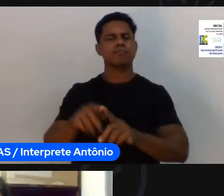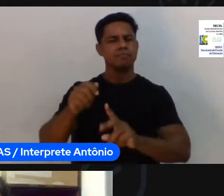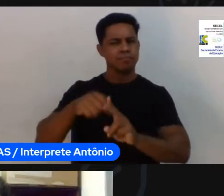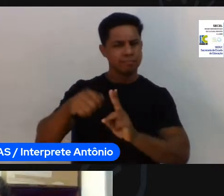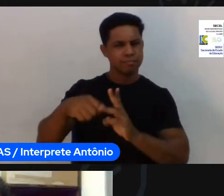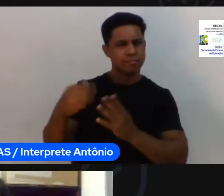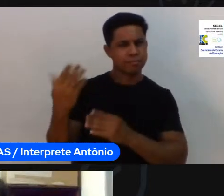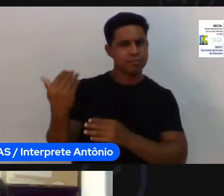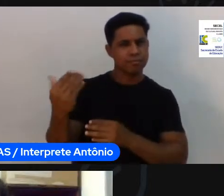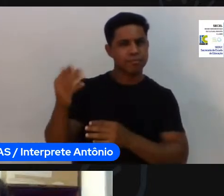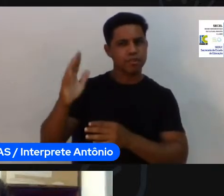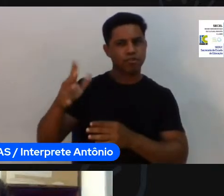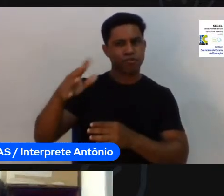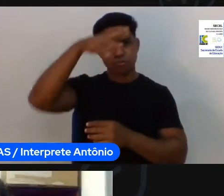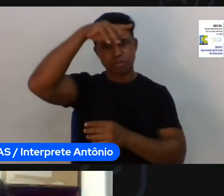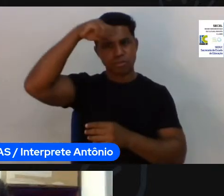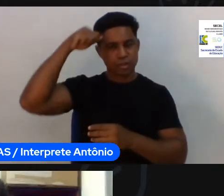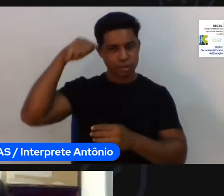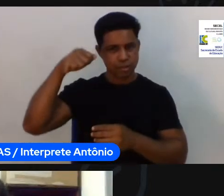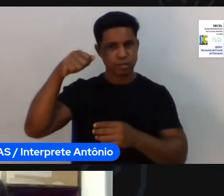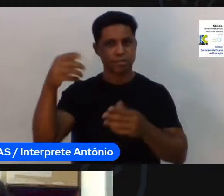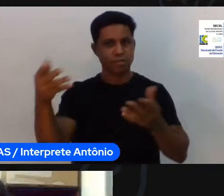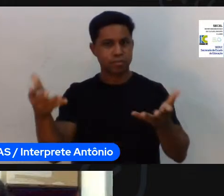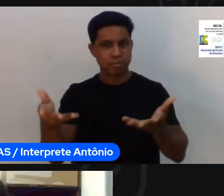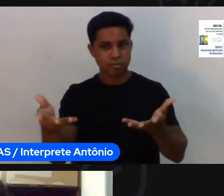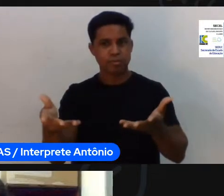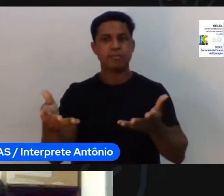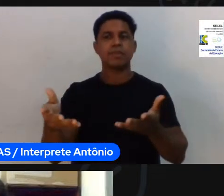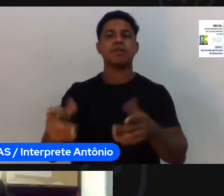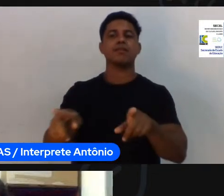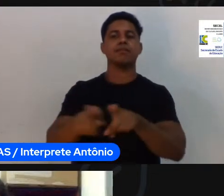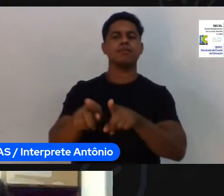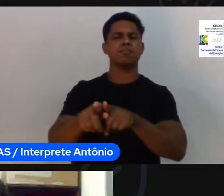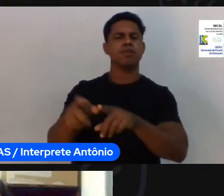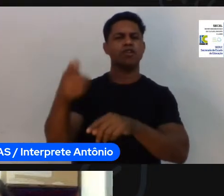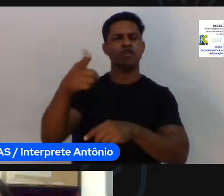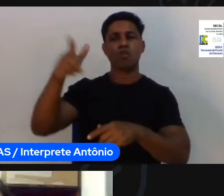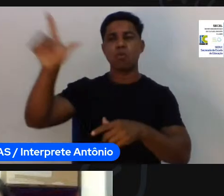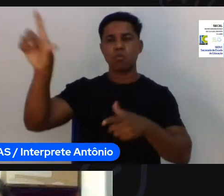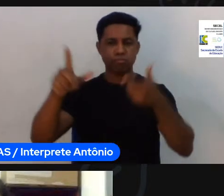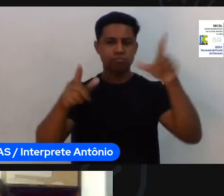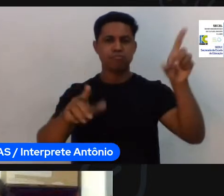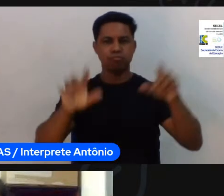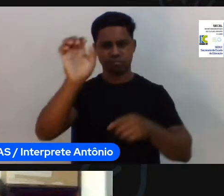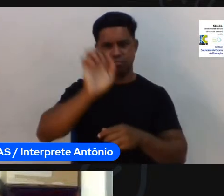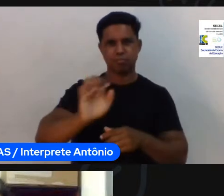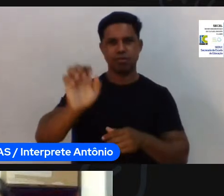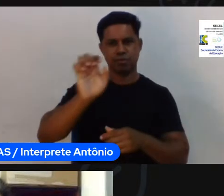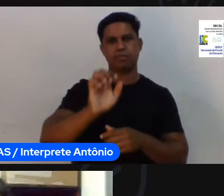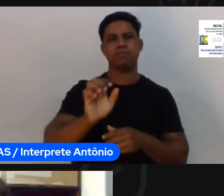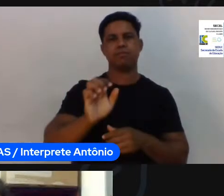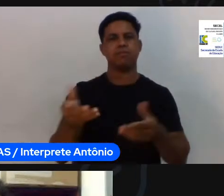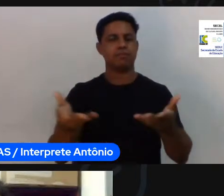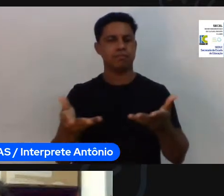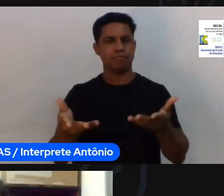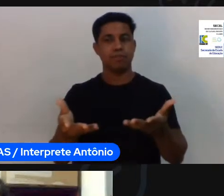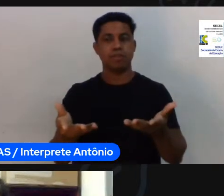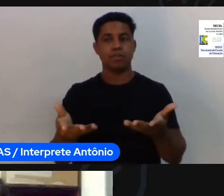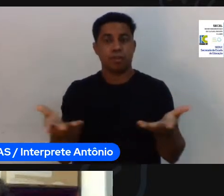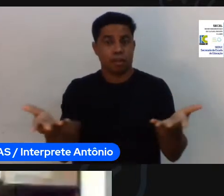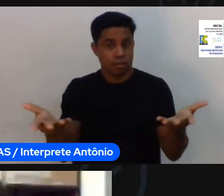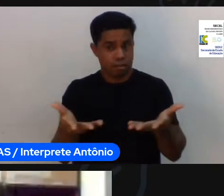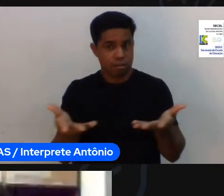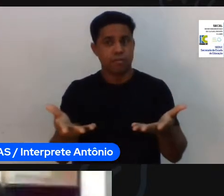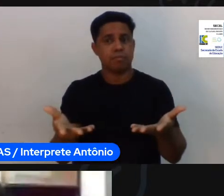diferentes estados do Brasil. Então, é um momento muito importante da gente trocar possibilidades, experiências, e